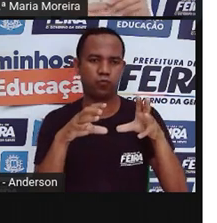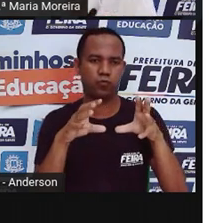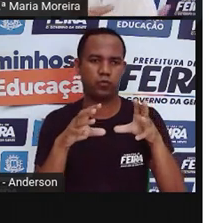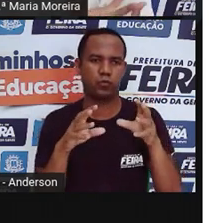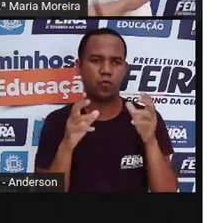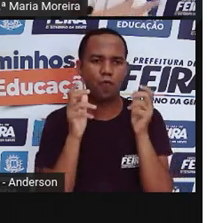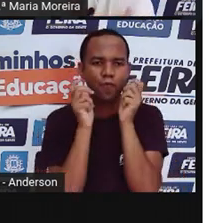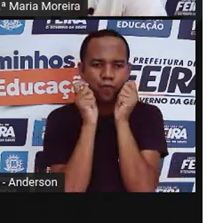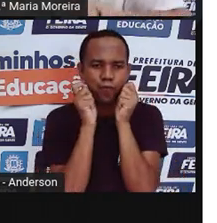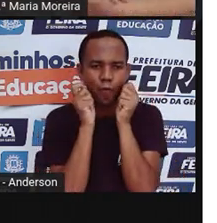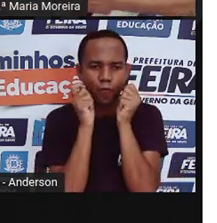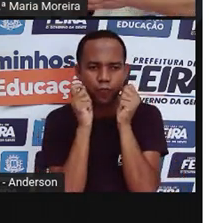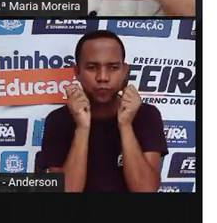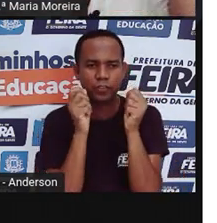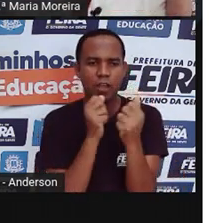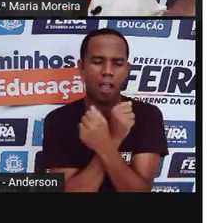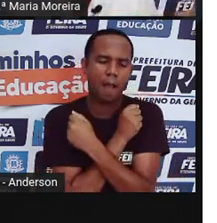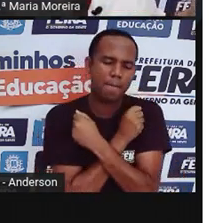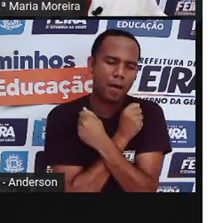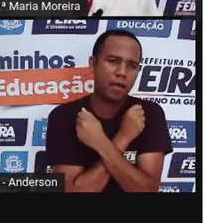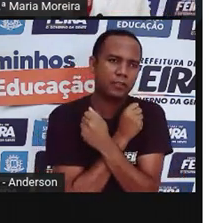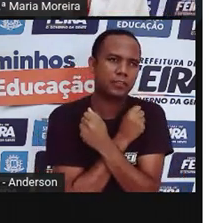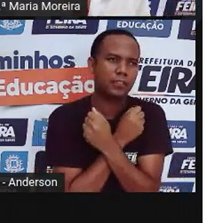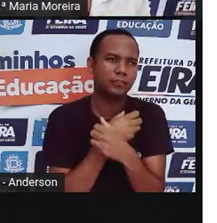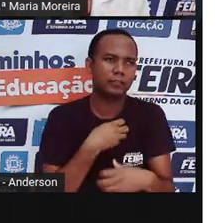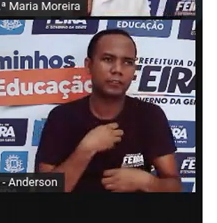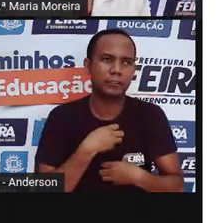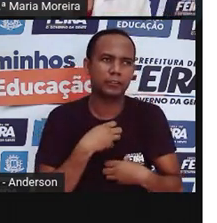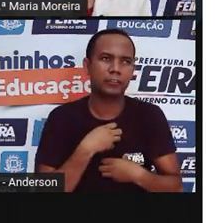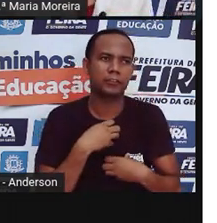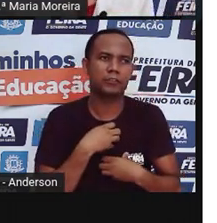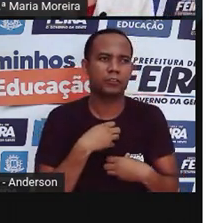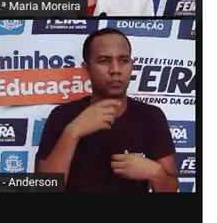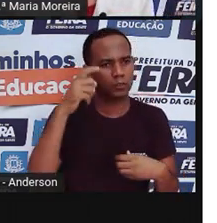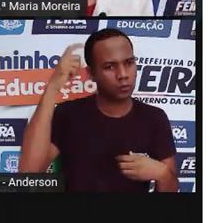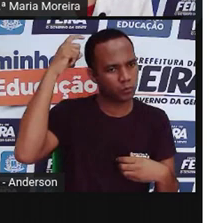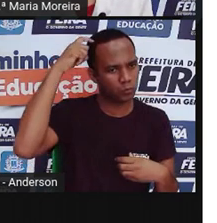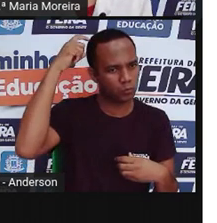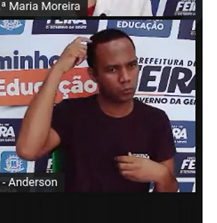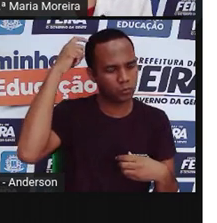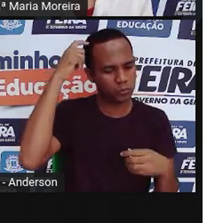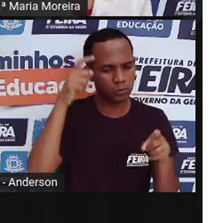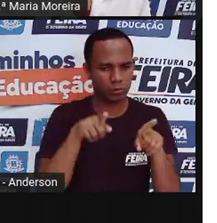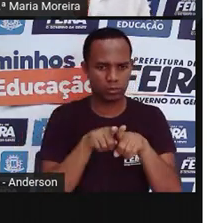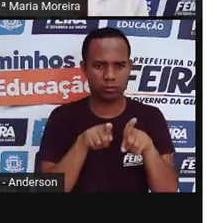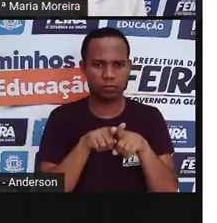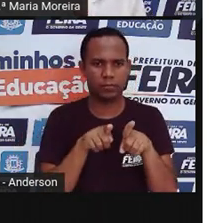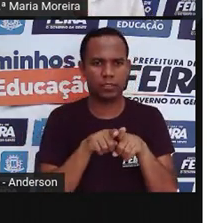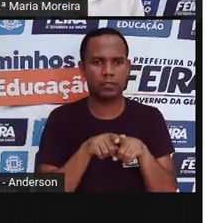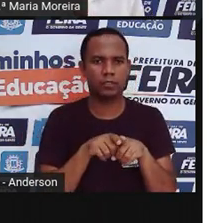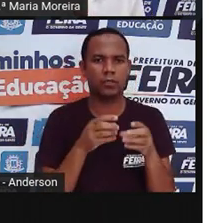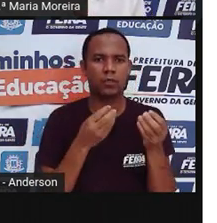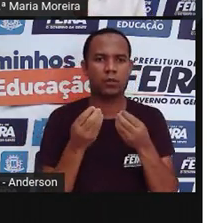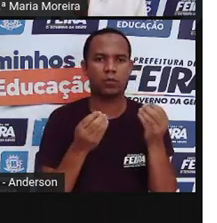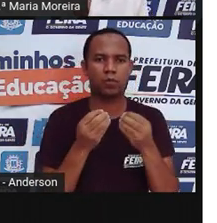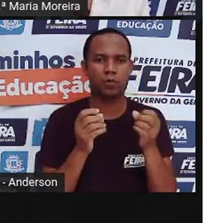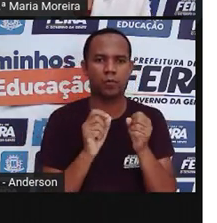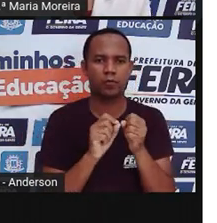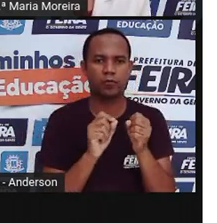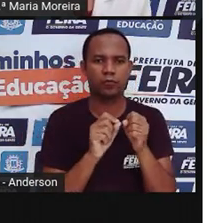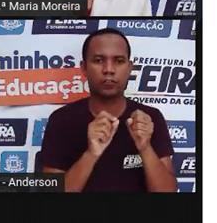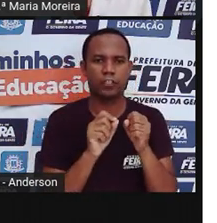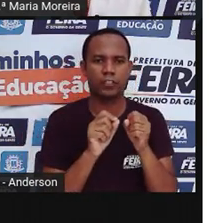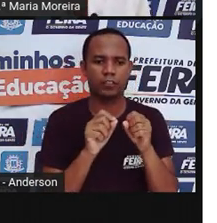macia que a gente pode abraçar, né, e sentir no ursinho de pelúcia. Os bichinhos de pelúcia, eles são feitos com este material,